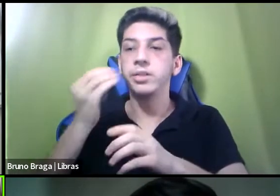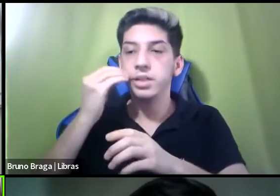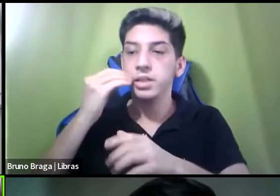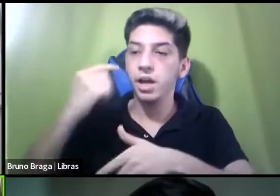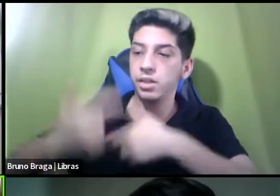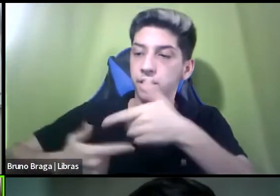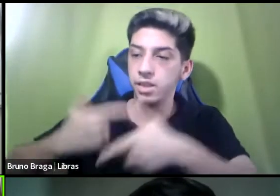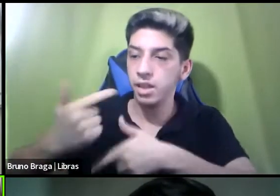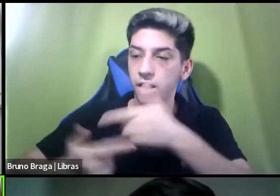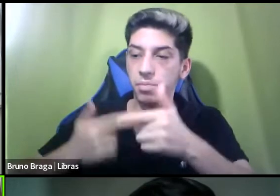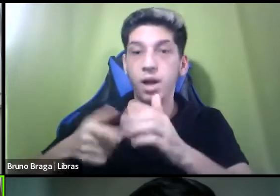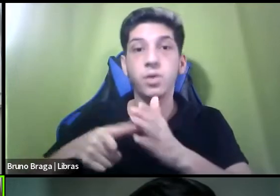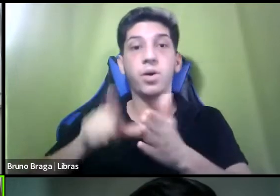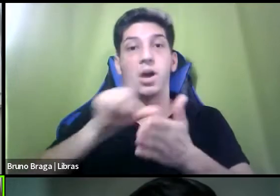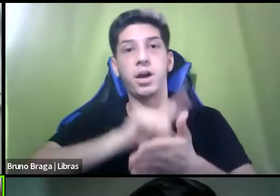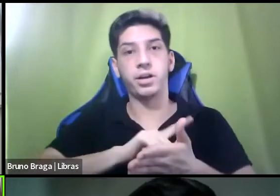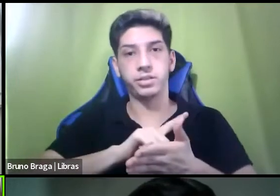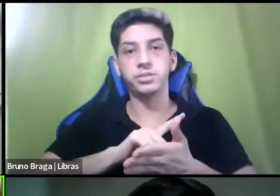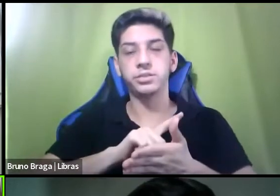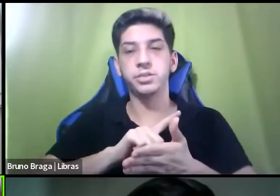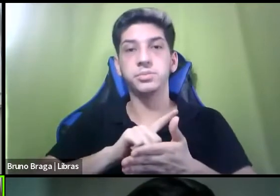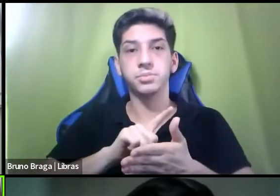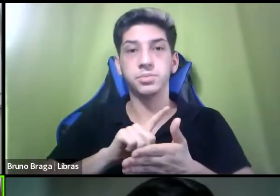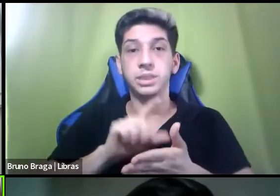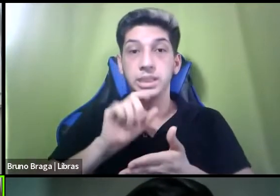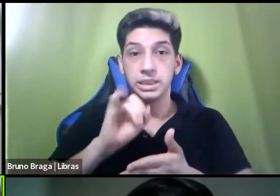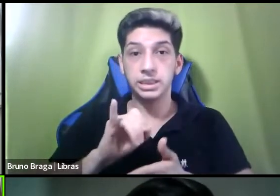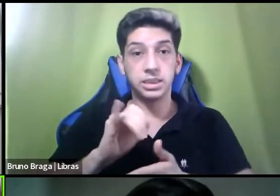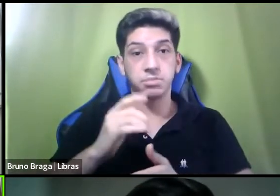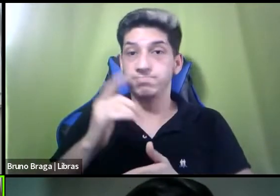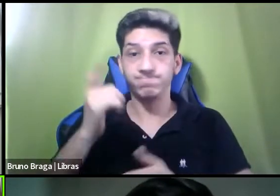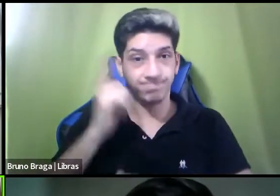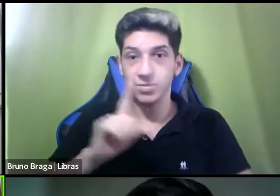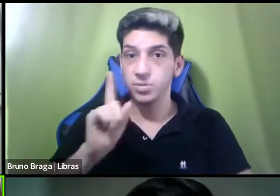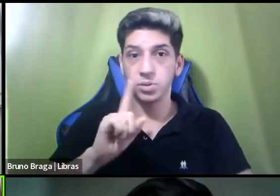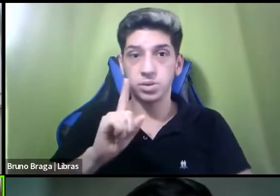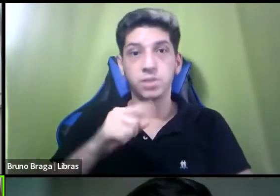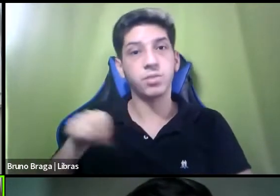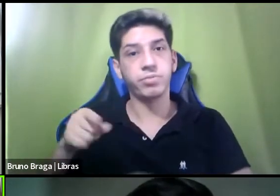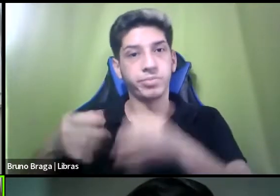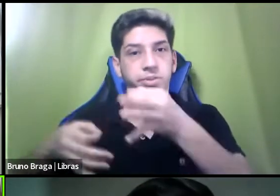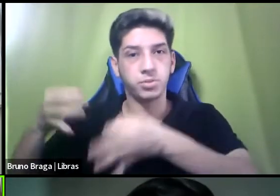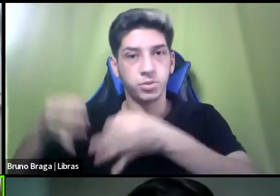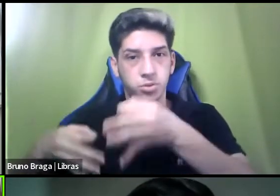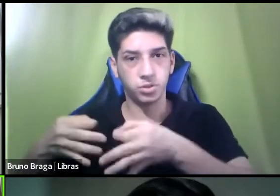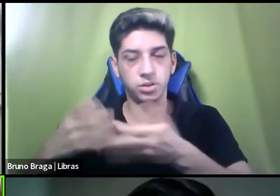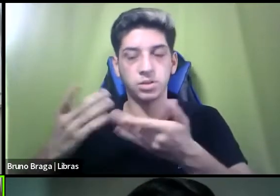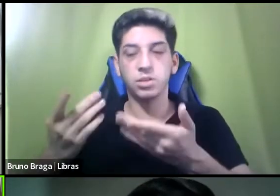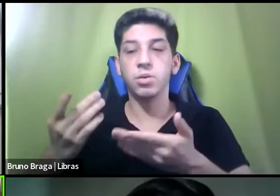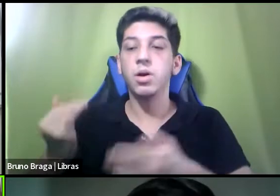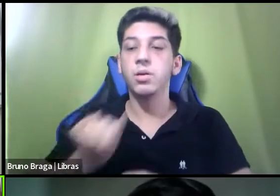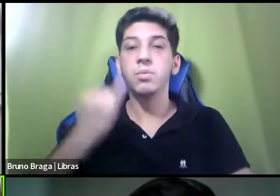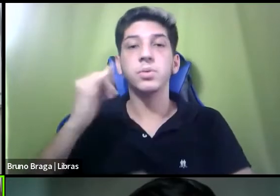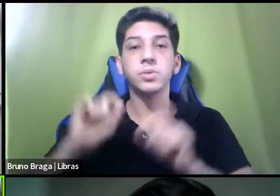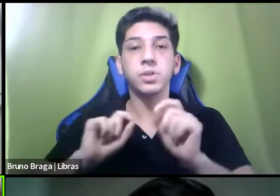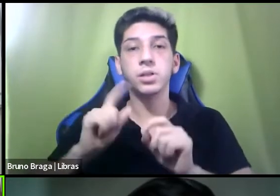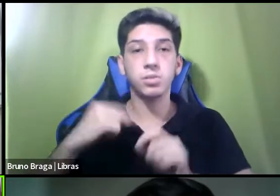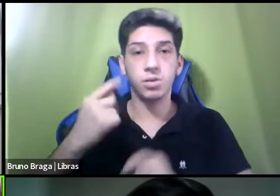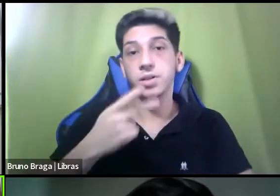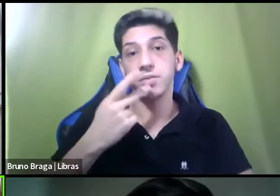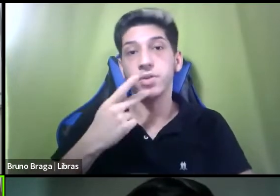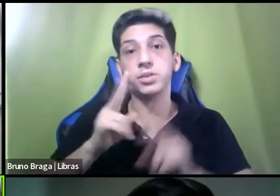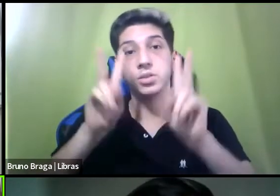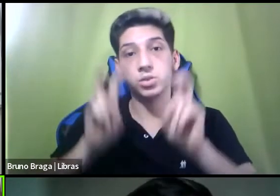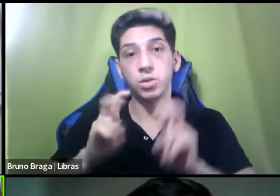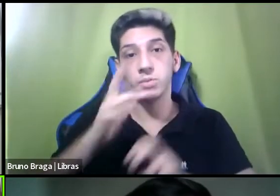pré-processual, né, se não for possível, judicializa. O que é importante? Nós estamos falando de pessoas